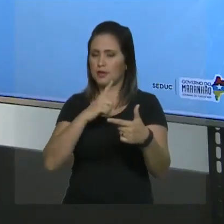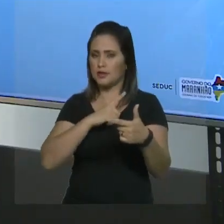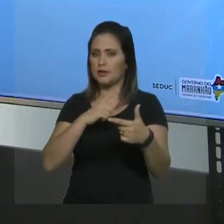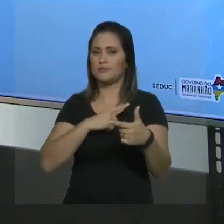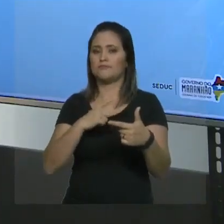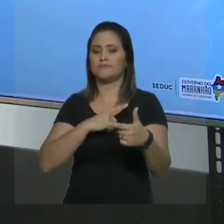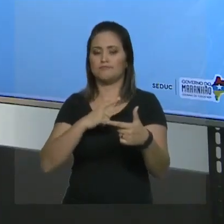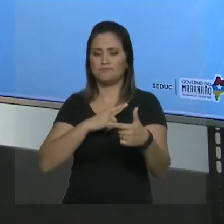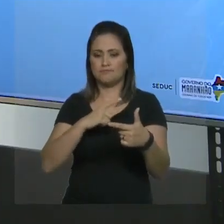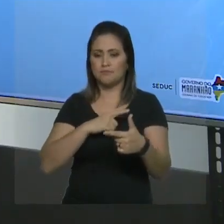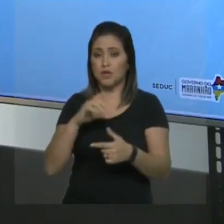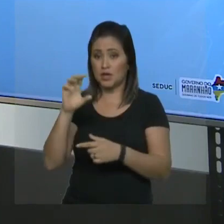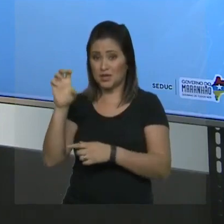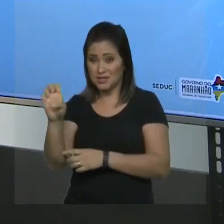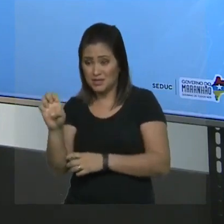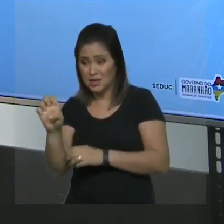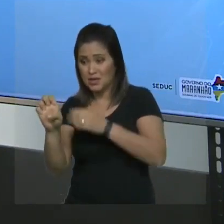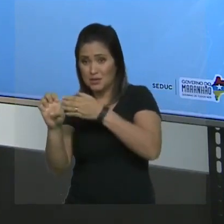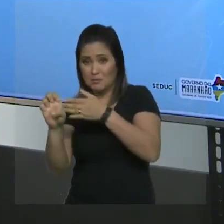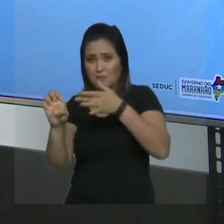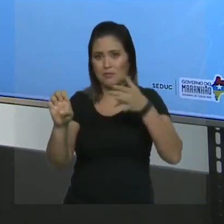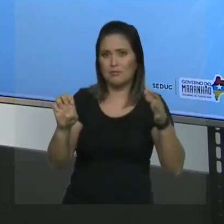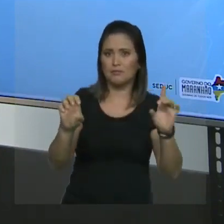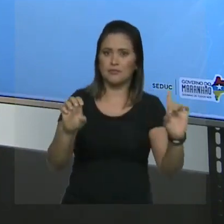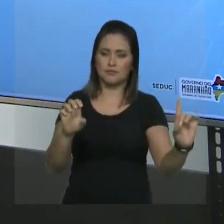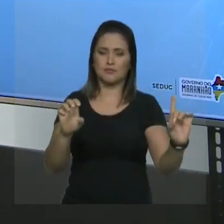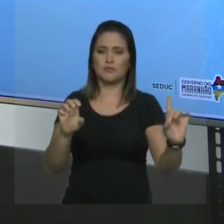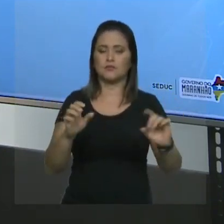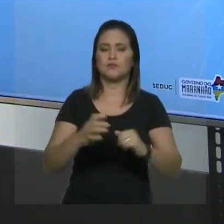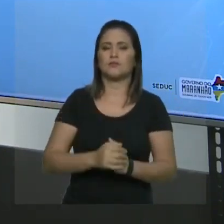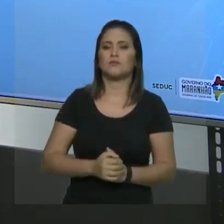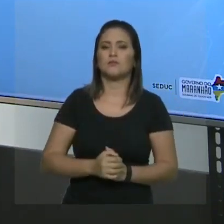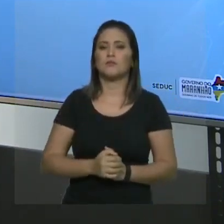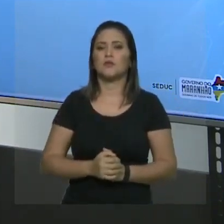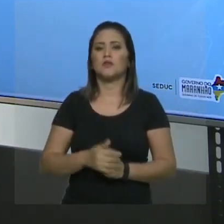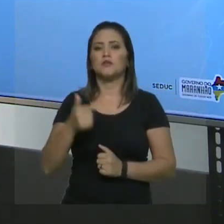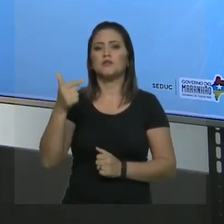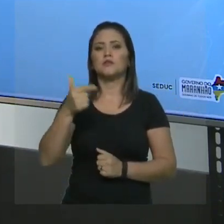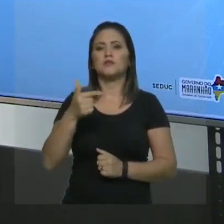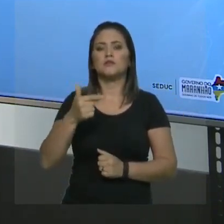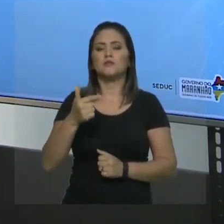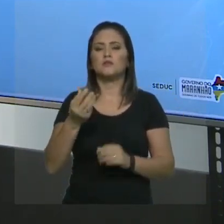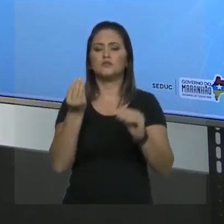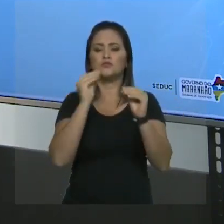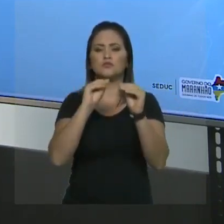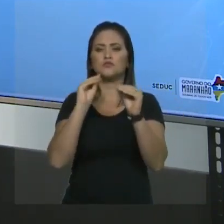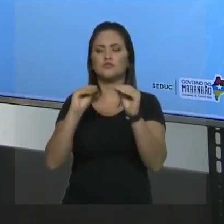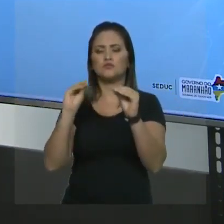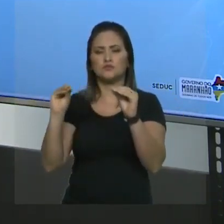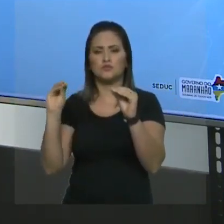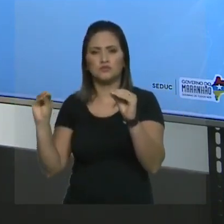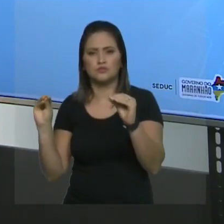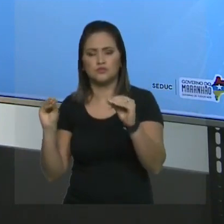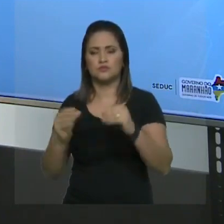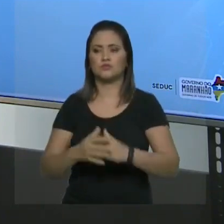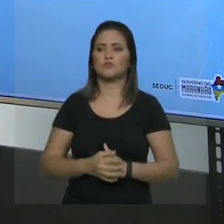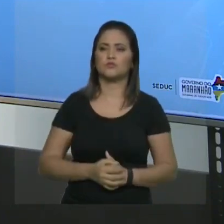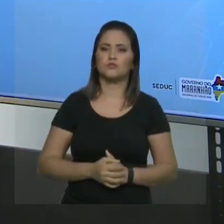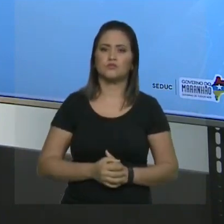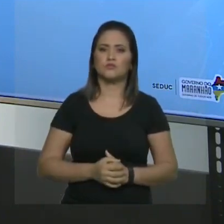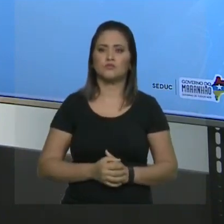cadeia principal, na mesma hora achei os radicais. Segunda regra, numero a cadeia principal. A prioridade é grupo funcional, como não tem